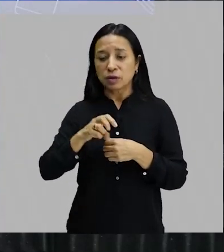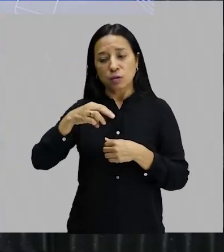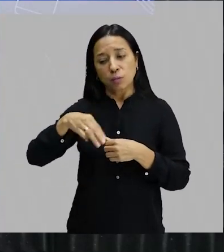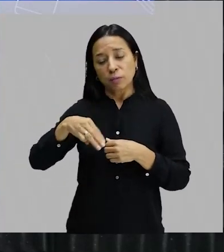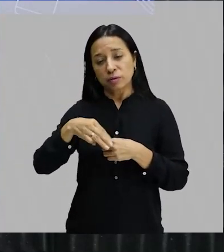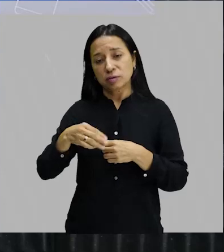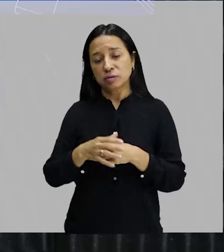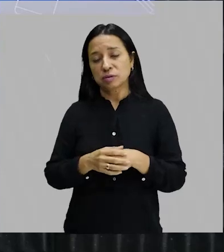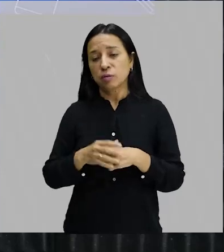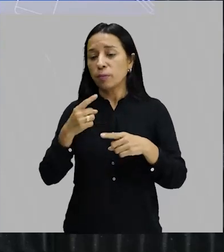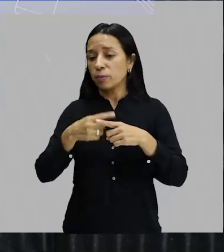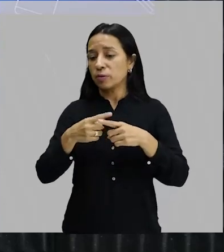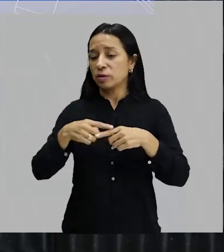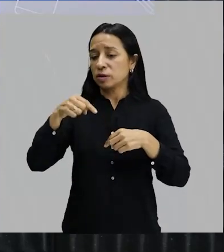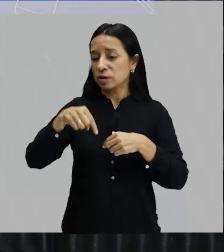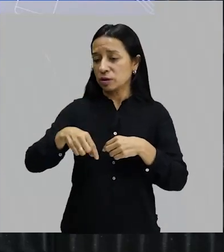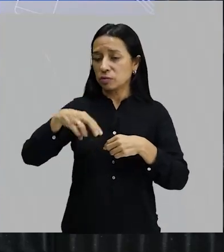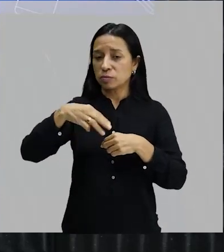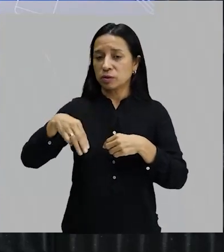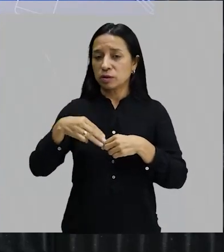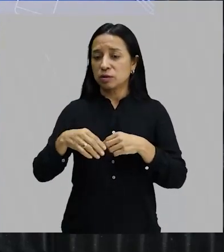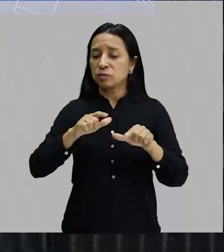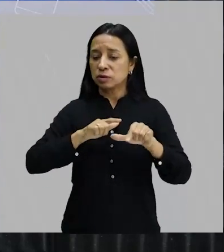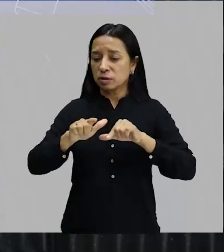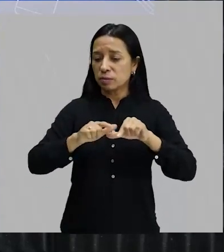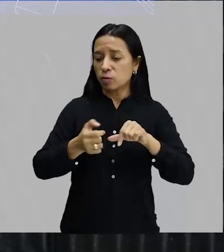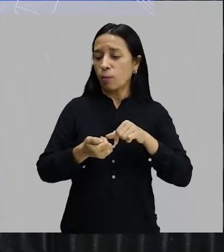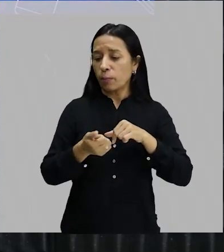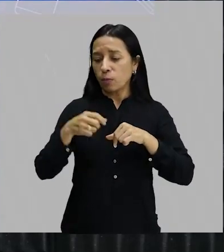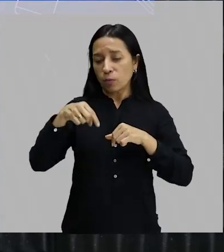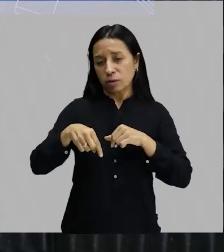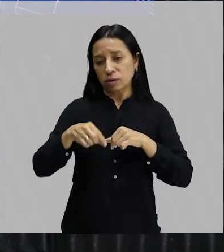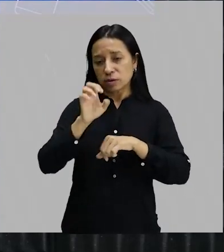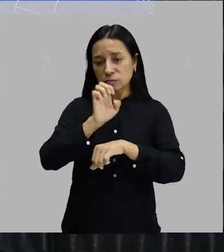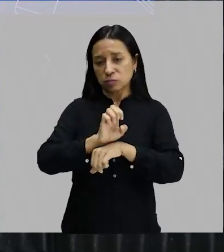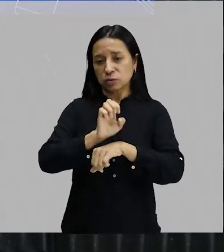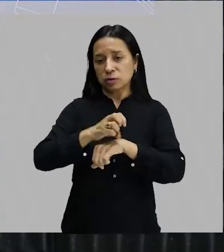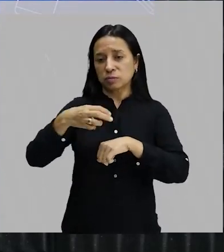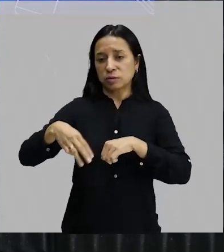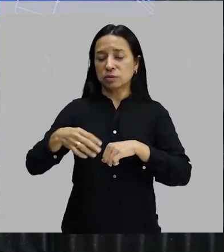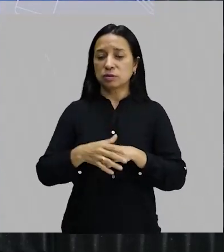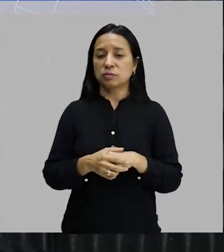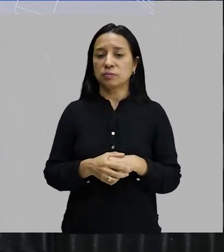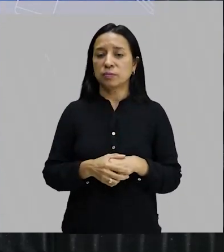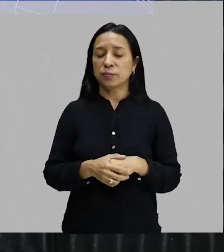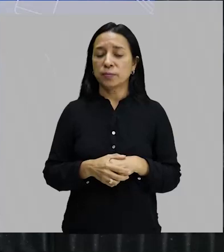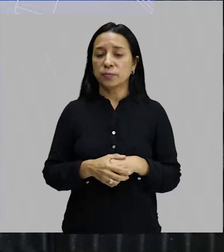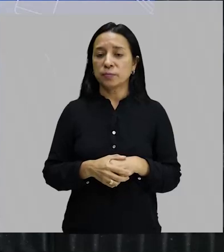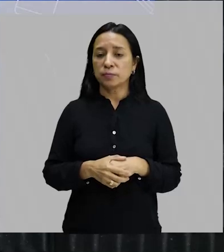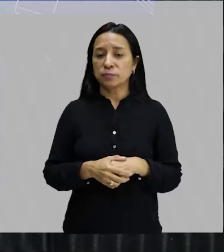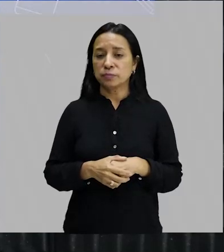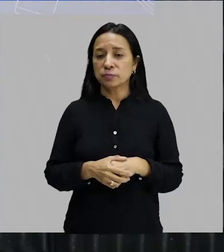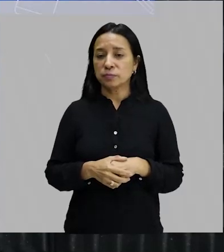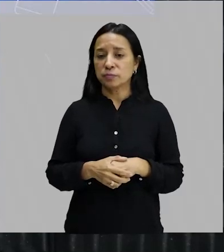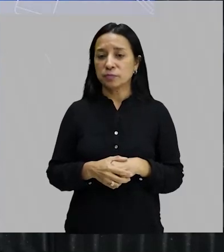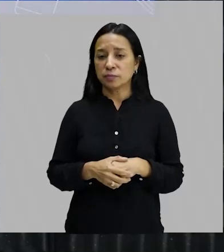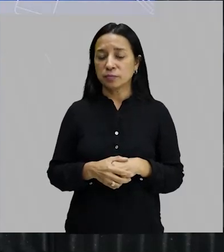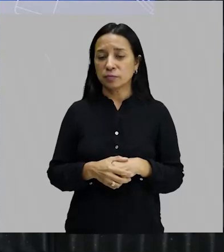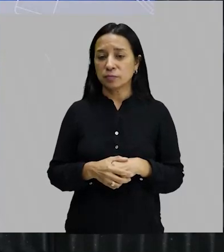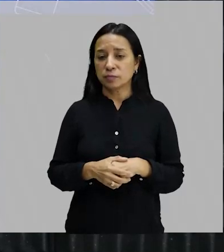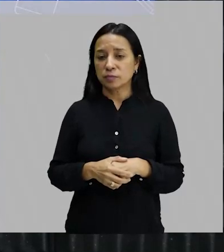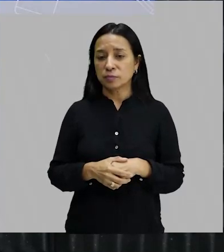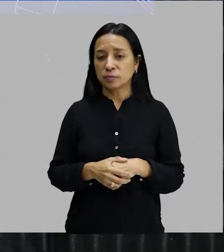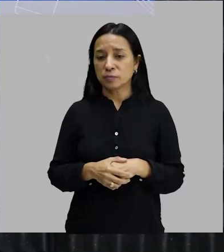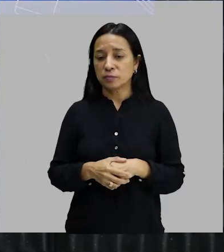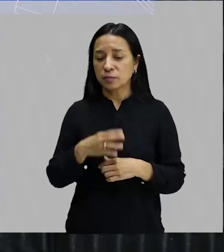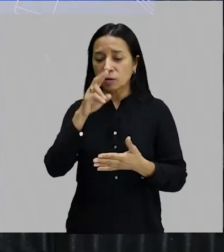porque, sendo maranhense, ele trabalhou pouco em São Luís e mais fora do Estado. Ele tem um monumento ao café em Campinas, onde os bustos formam o elixir